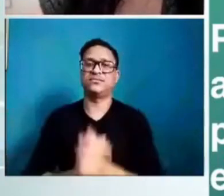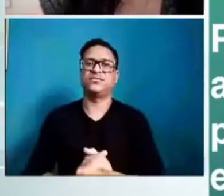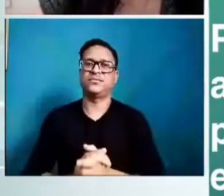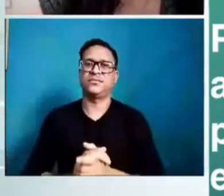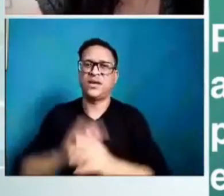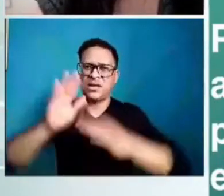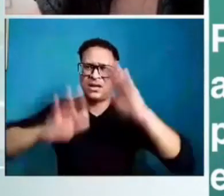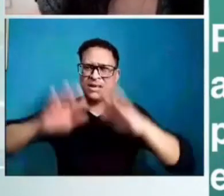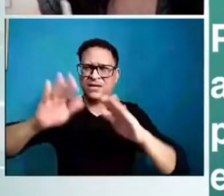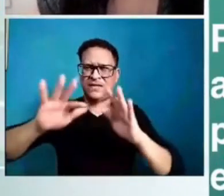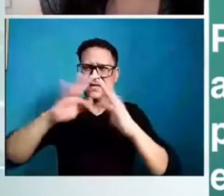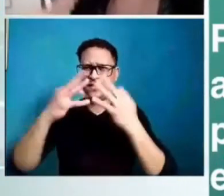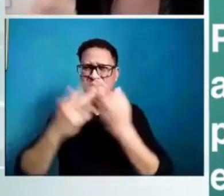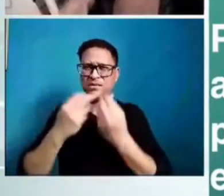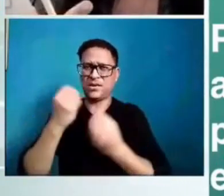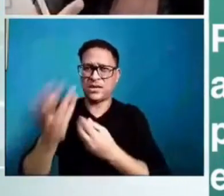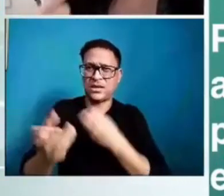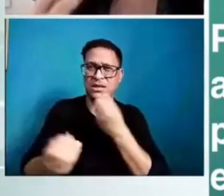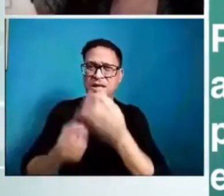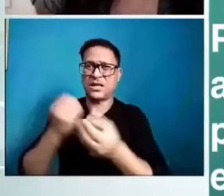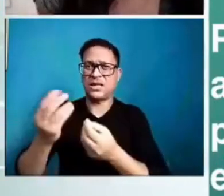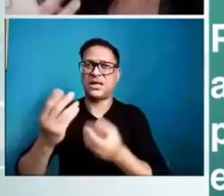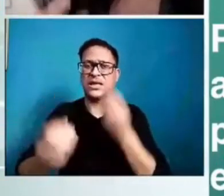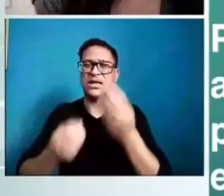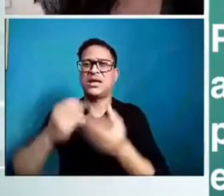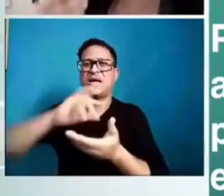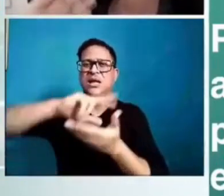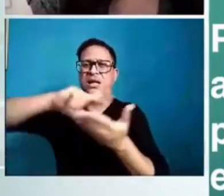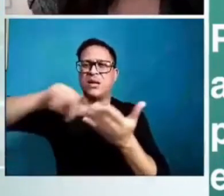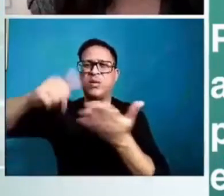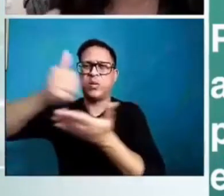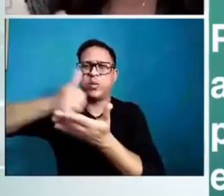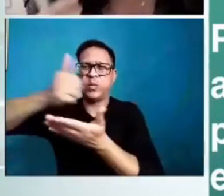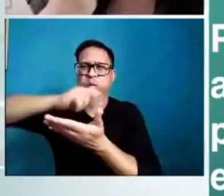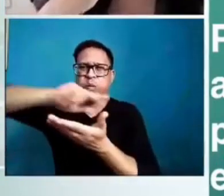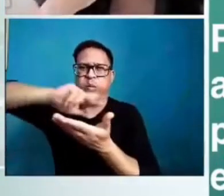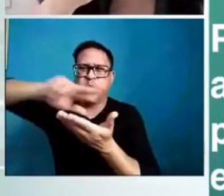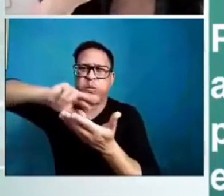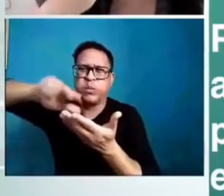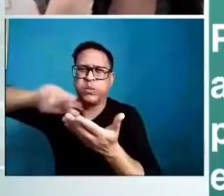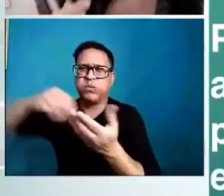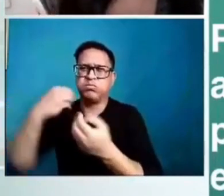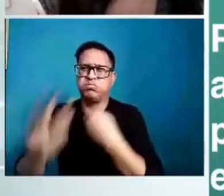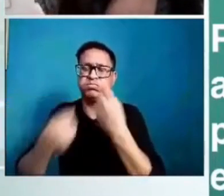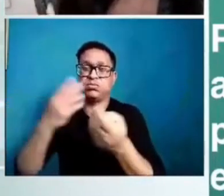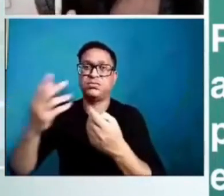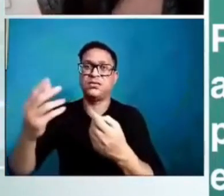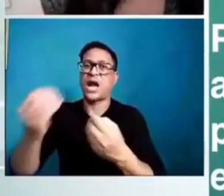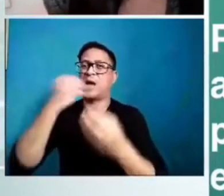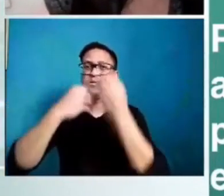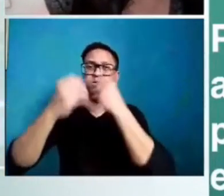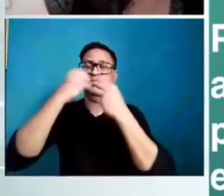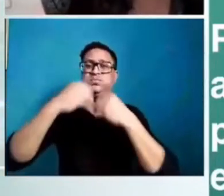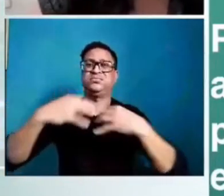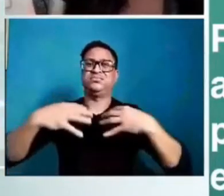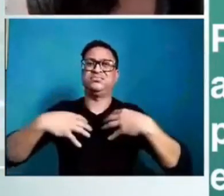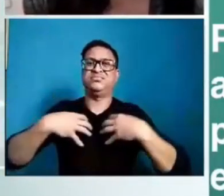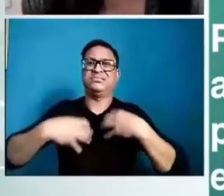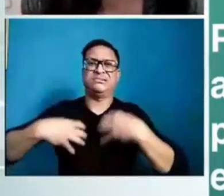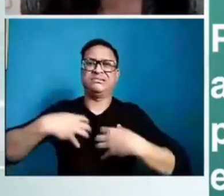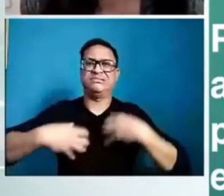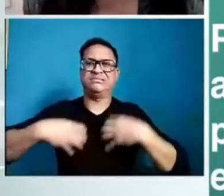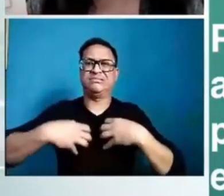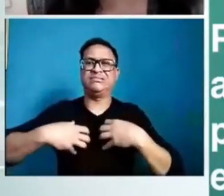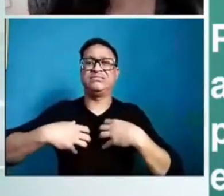acaba acontecendo das crianças tomarem 1, 2, 3, 4 medicamentos ao mesmo tempo. Porque um medicamento